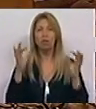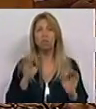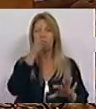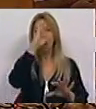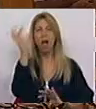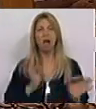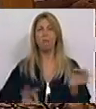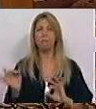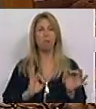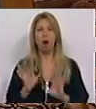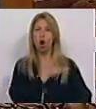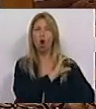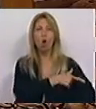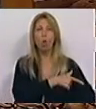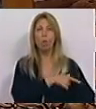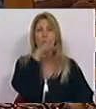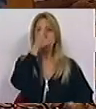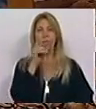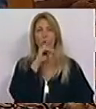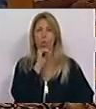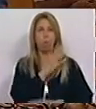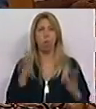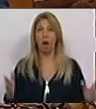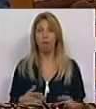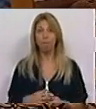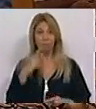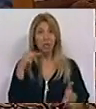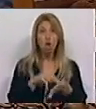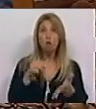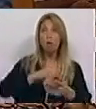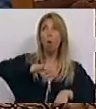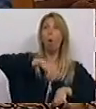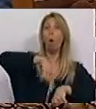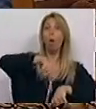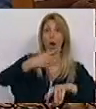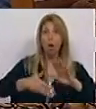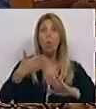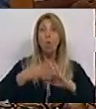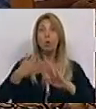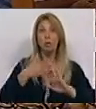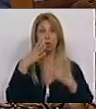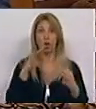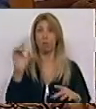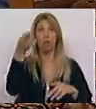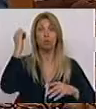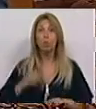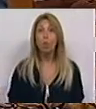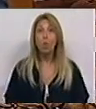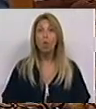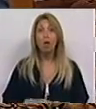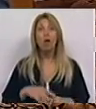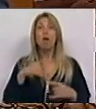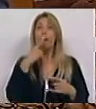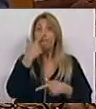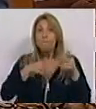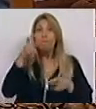incompetência do Governo. Não são normais os tempos de espera médios em muitas urgências e não é normal as pessoas morrerem